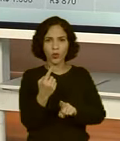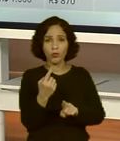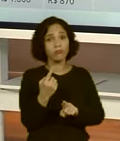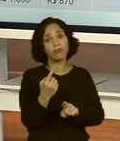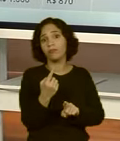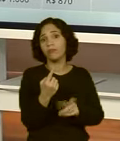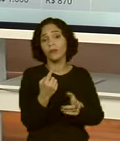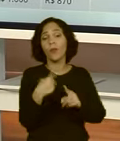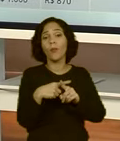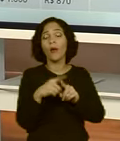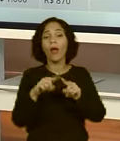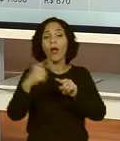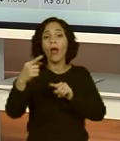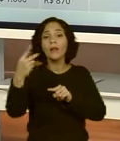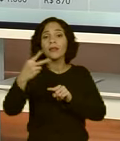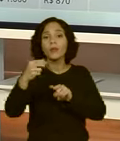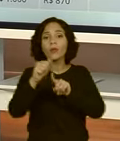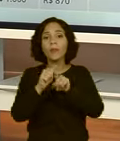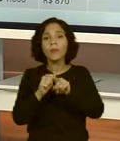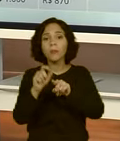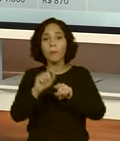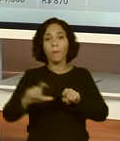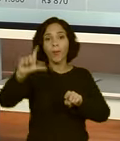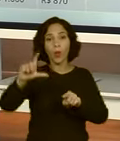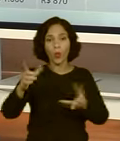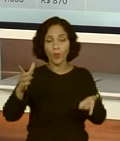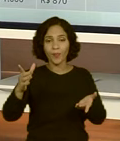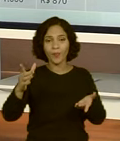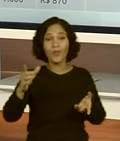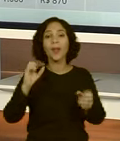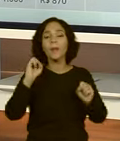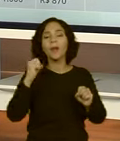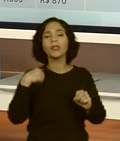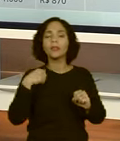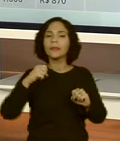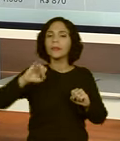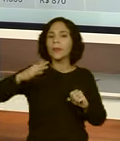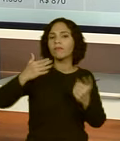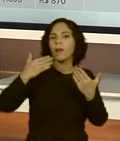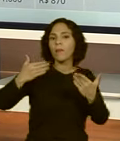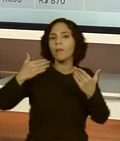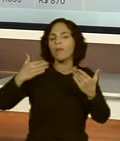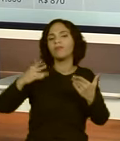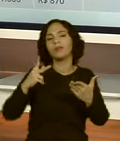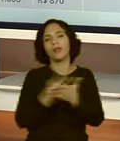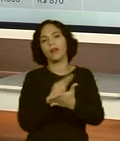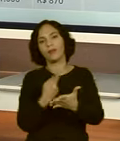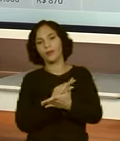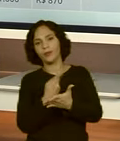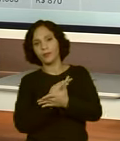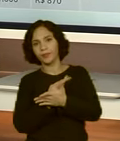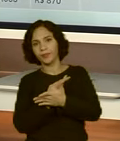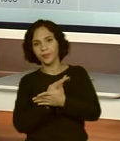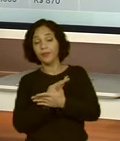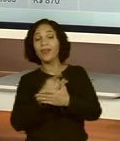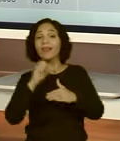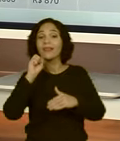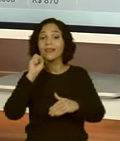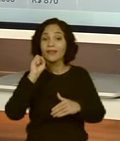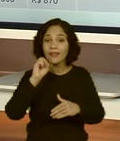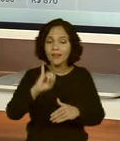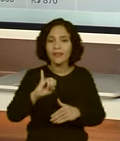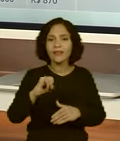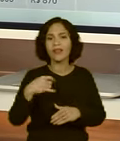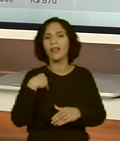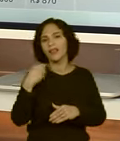segundo mês ela gastou um pouco mais. Então, eu posso estar fazendo uma previsão errada. Se eu assumir